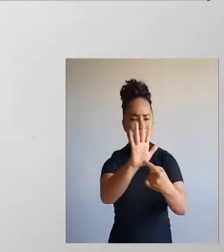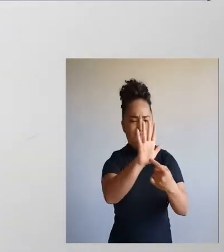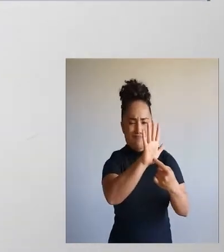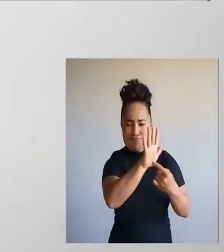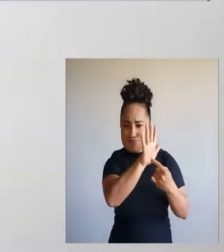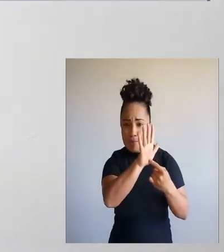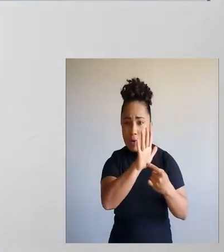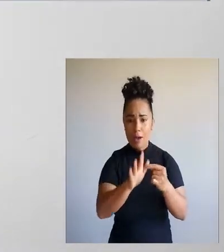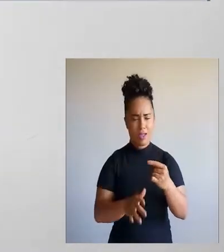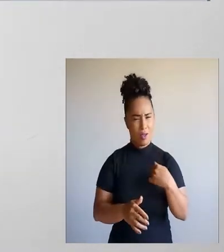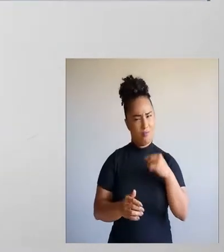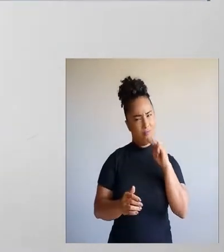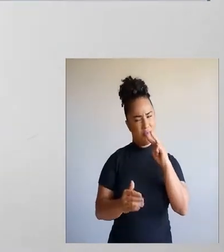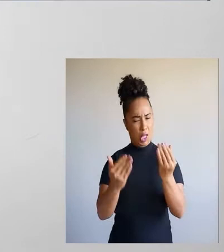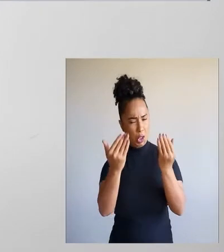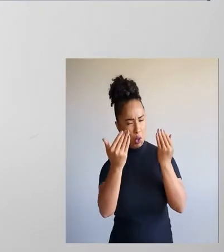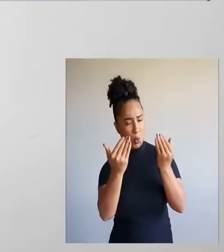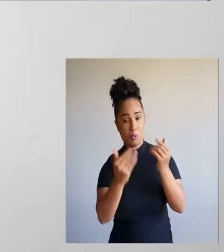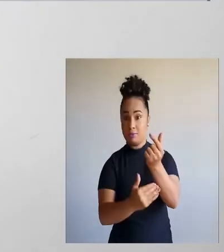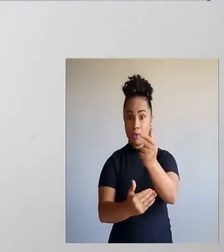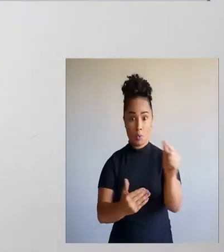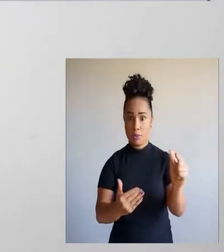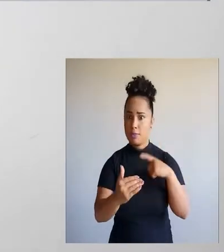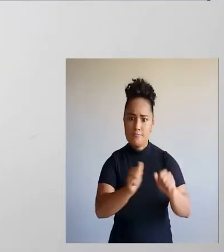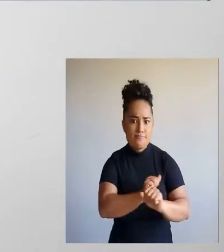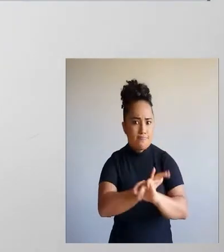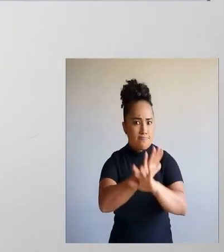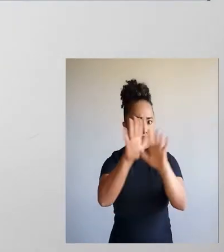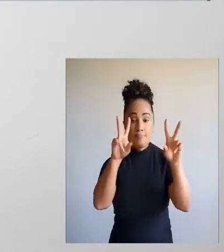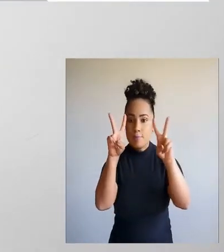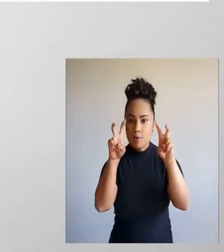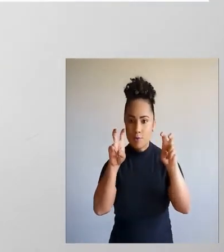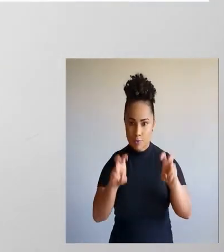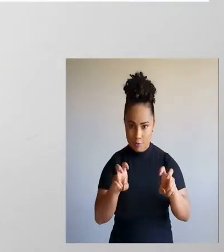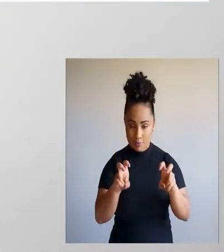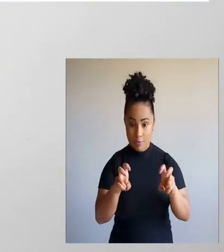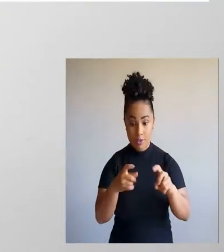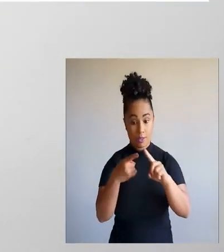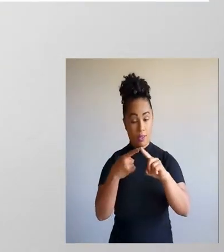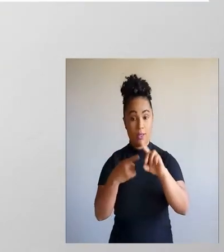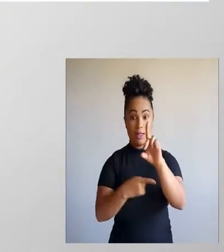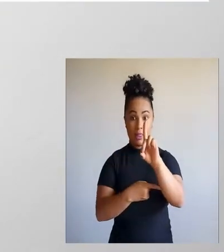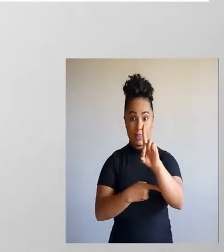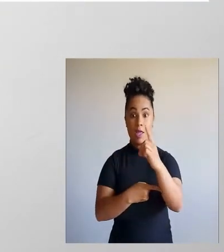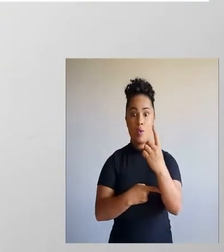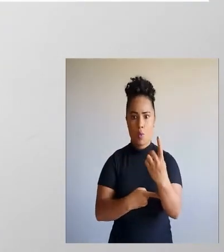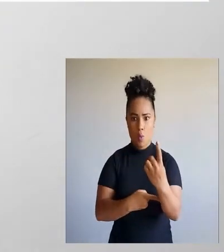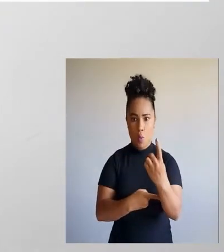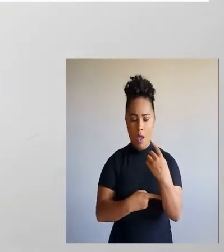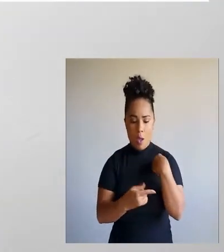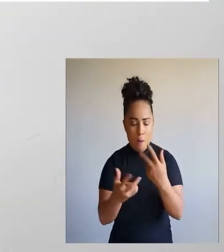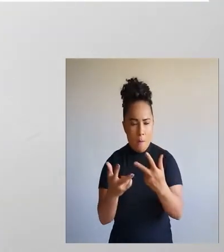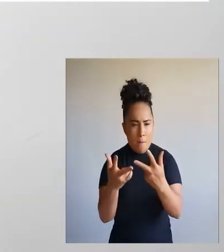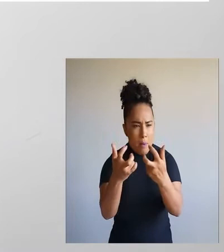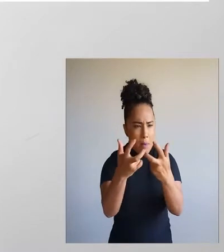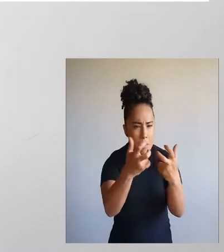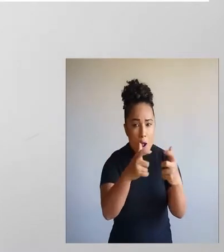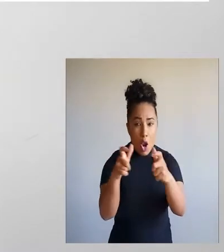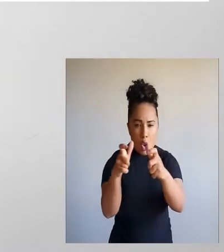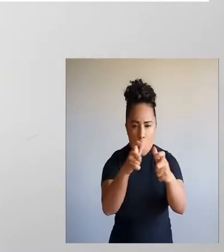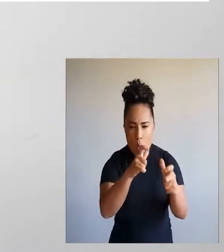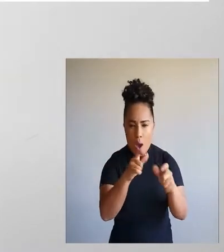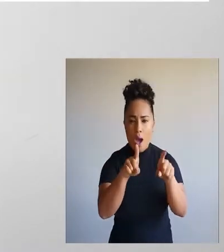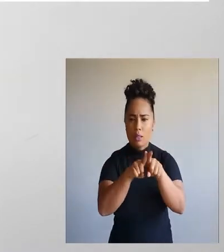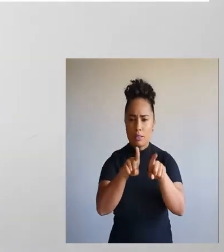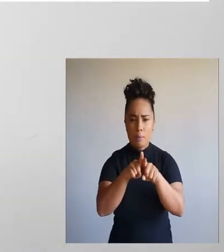manifesto, que não deixa dúvidas. Então, o descritor 1 é localizar, determinar o lugar, as